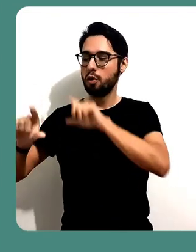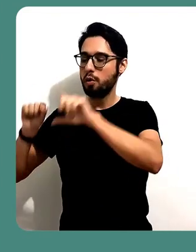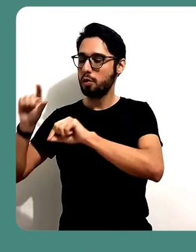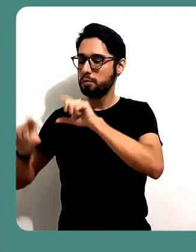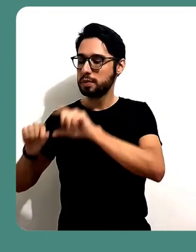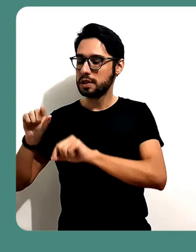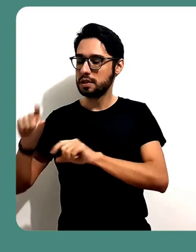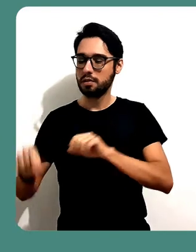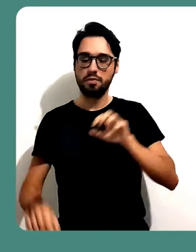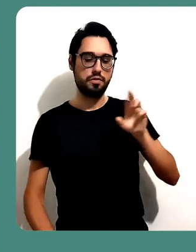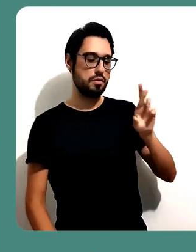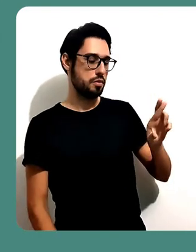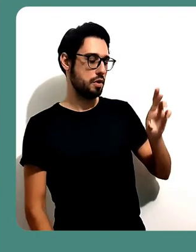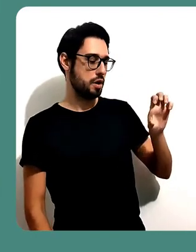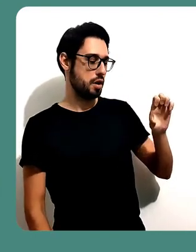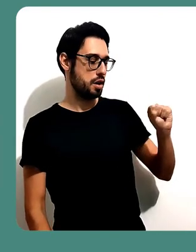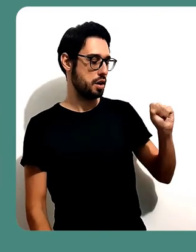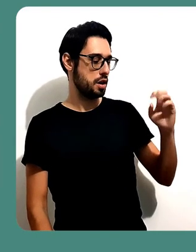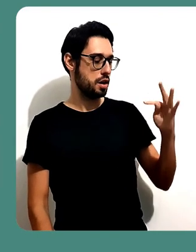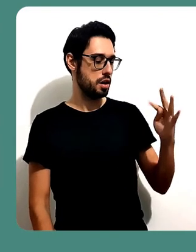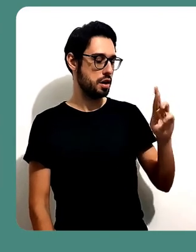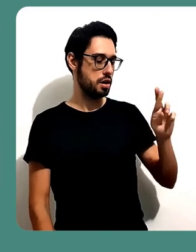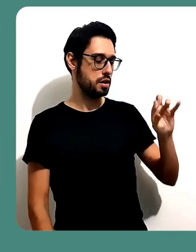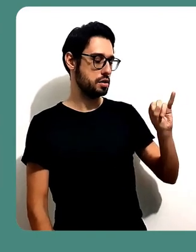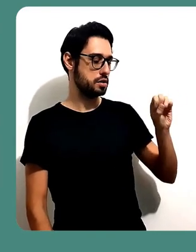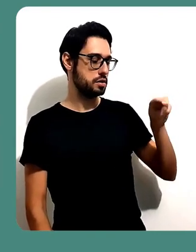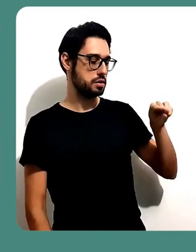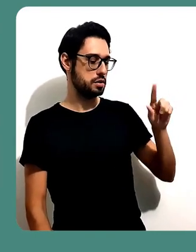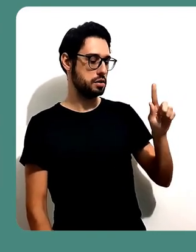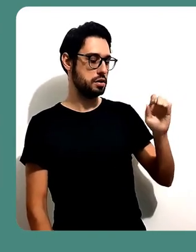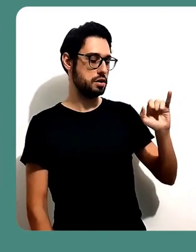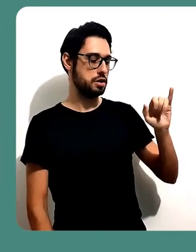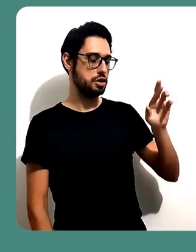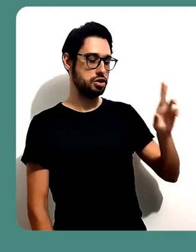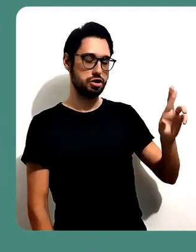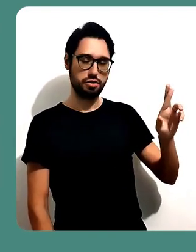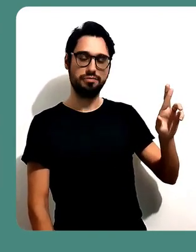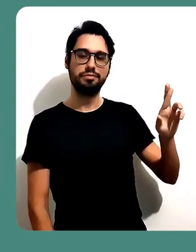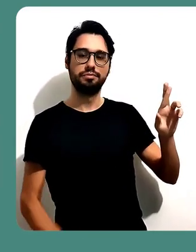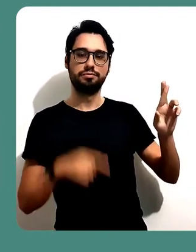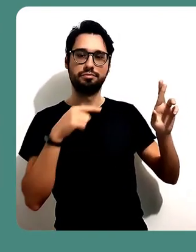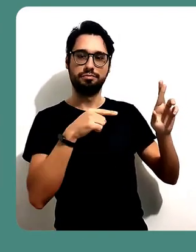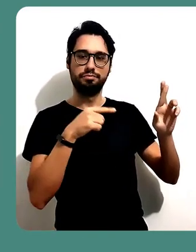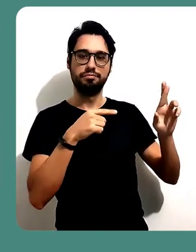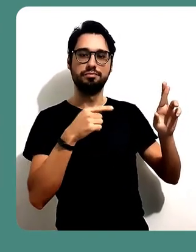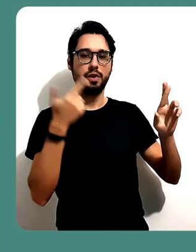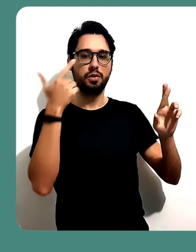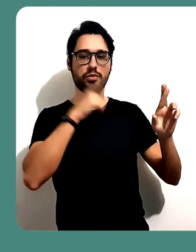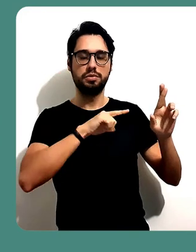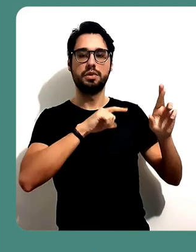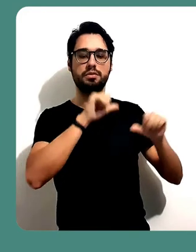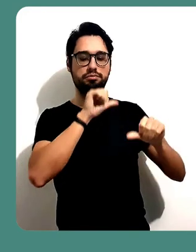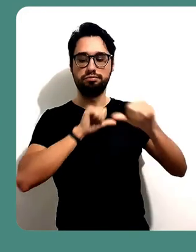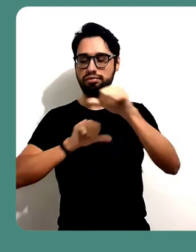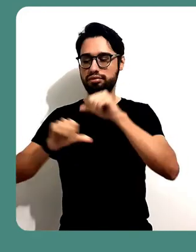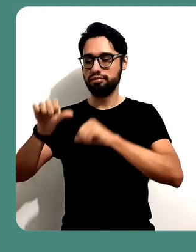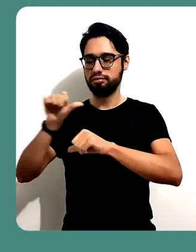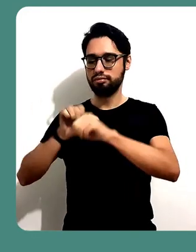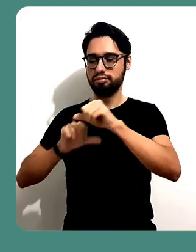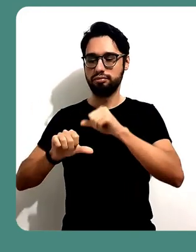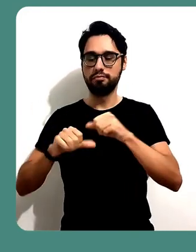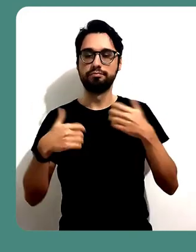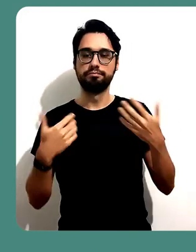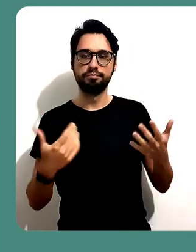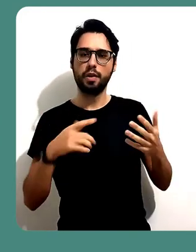restringir participantes, né? Então essas são as ferramentas principais que você